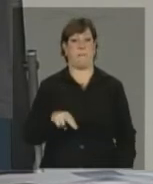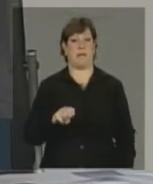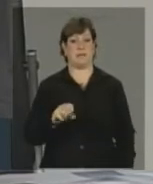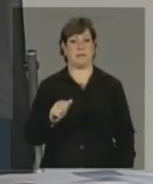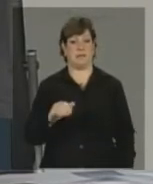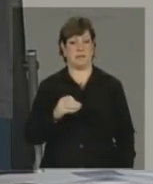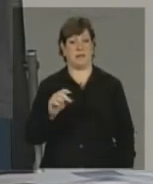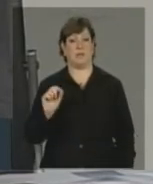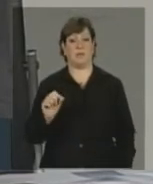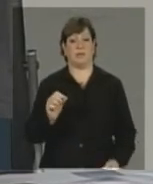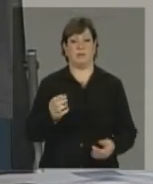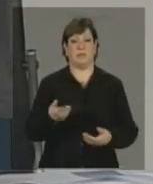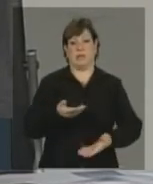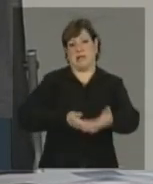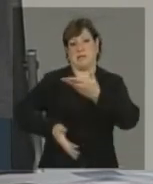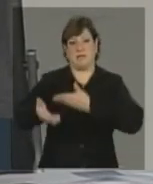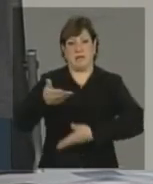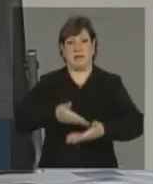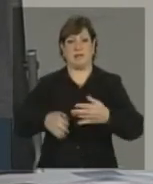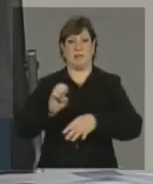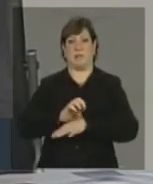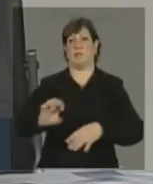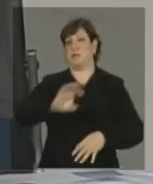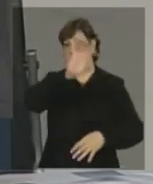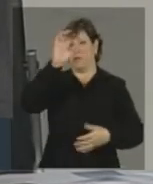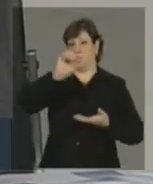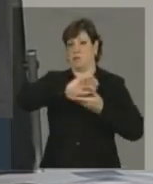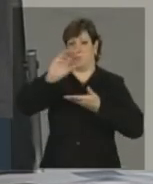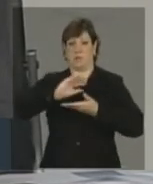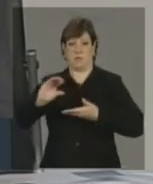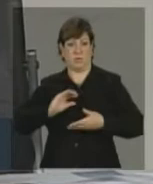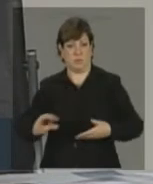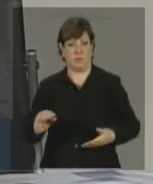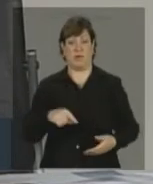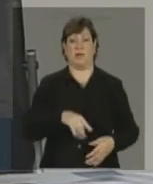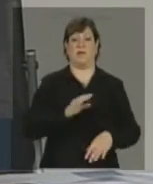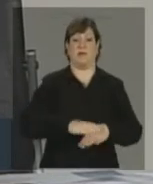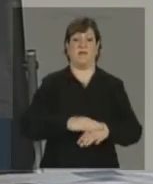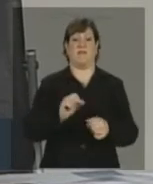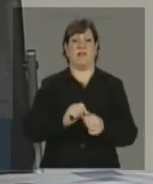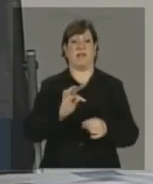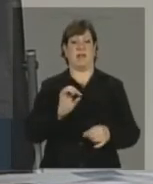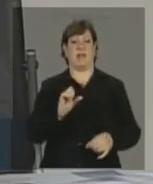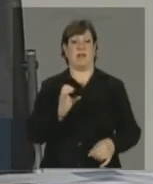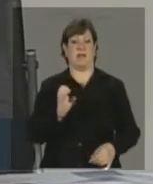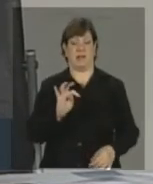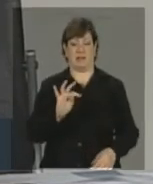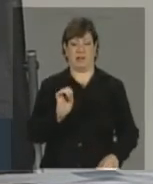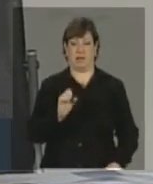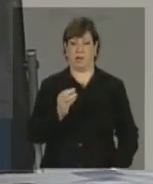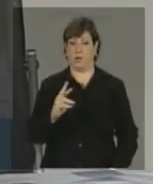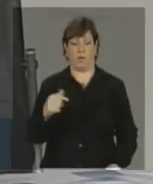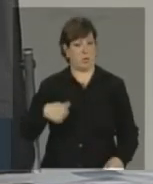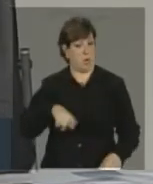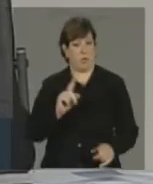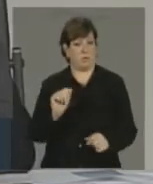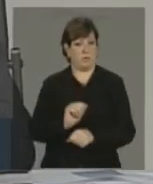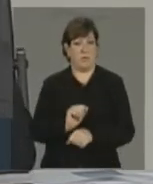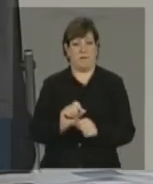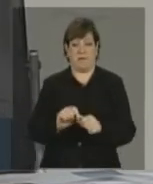de transferências para os estados feitas pelo Tesouro. Nós não temos essa expectativa.